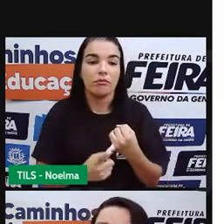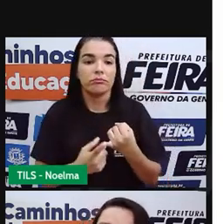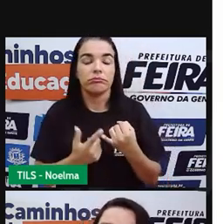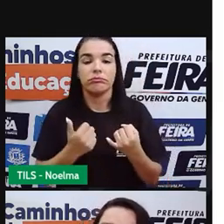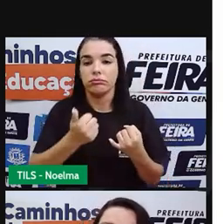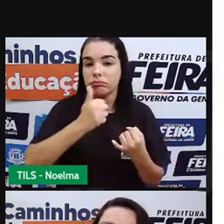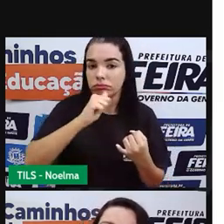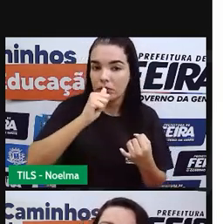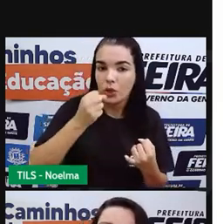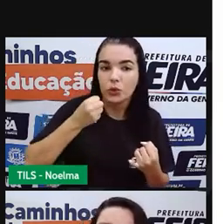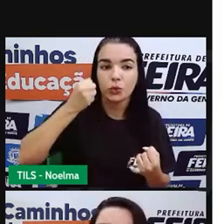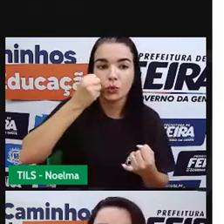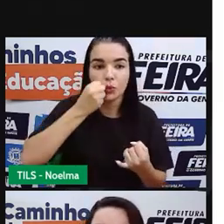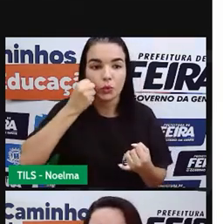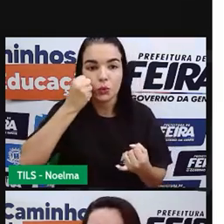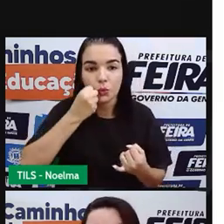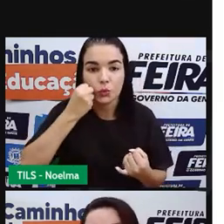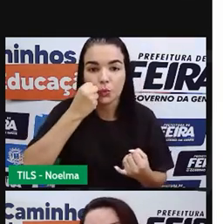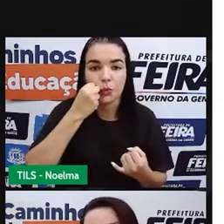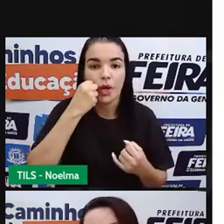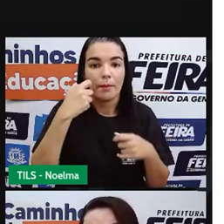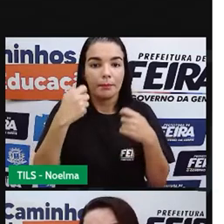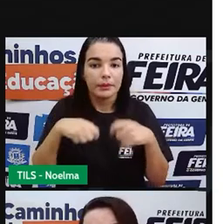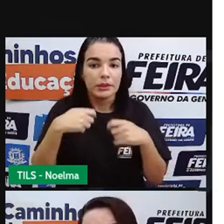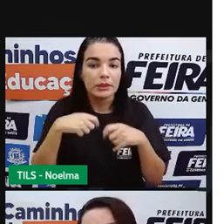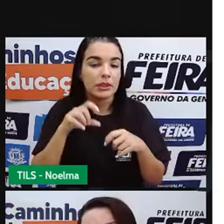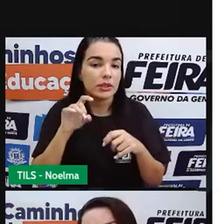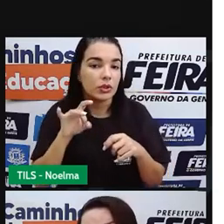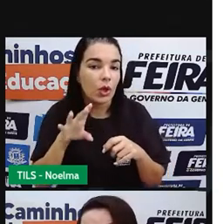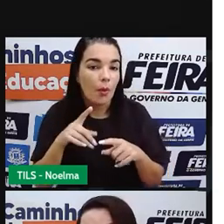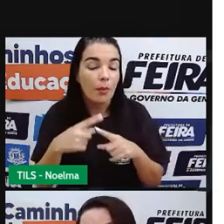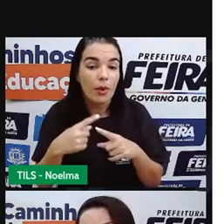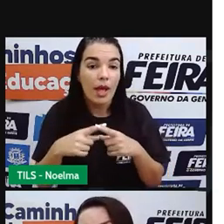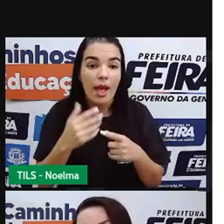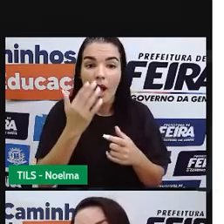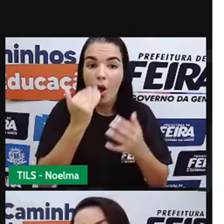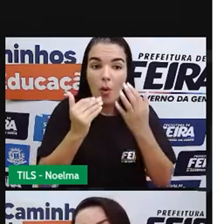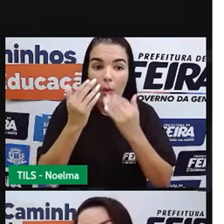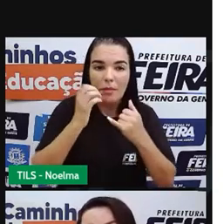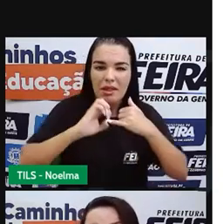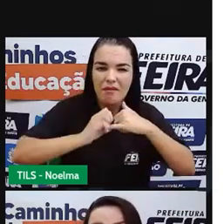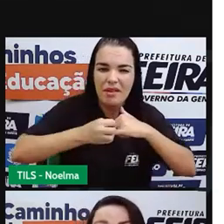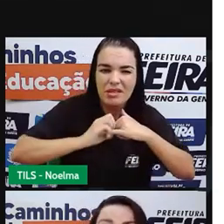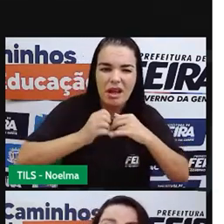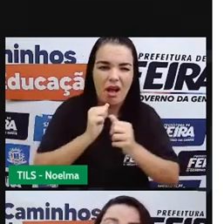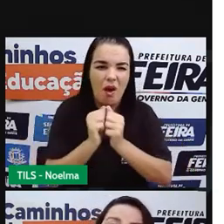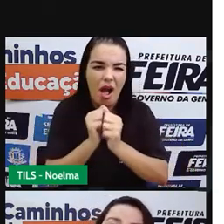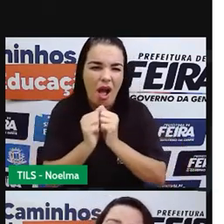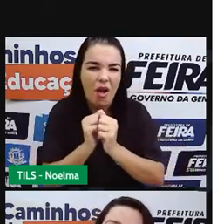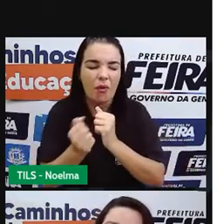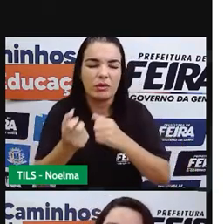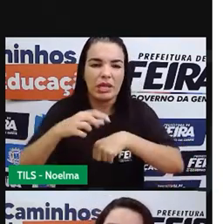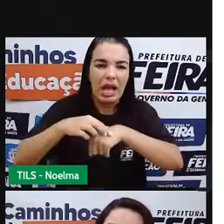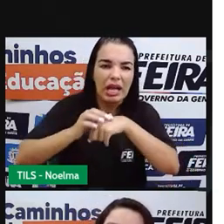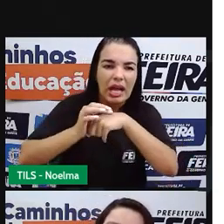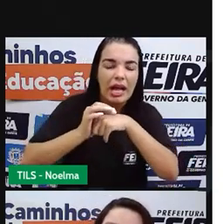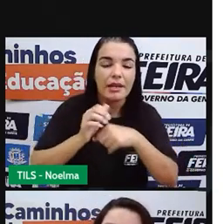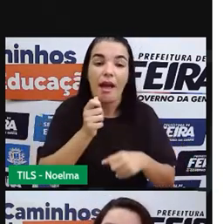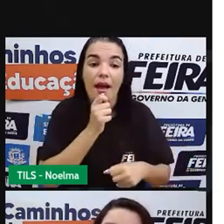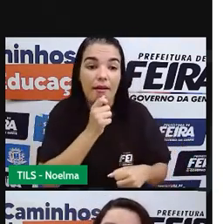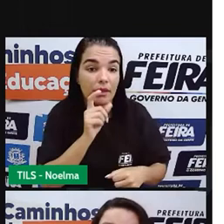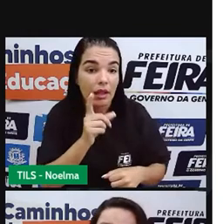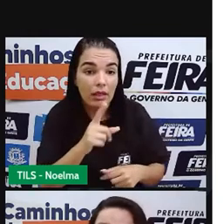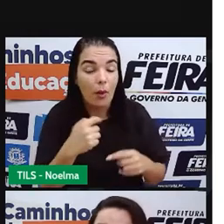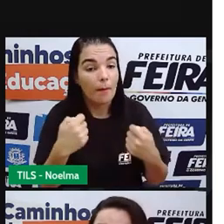né? E não vai suportar alimentos sólidos. Então, quando a pessoa vai iniciar esse tratamento de anorexia, ela começa a se alimentar a